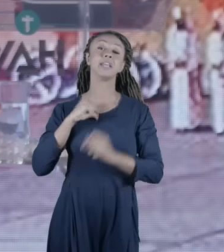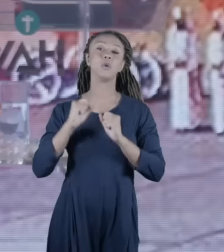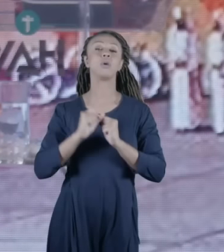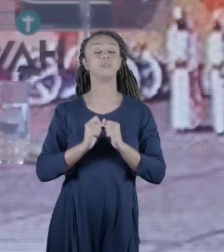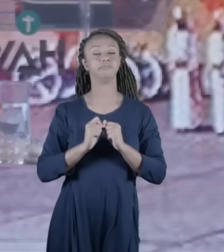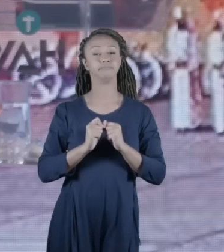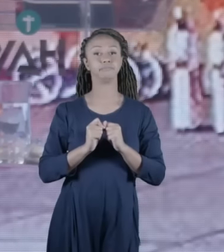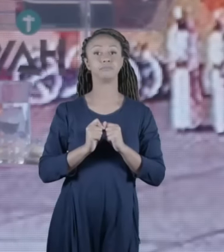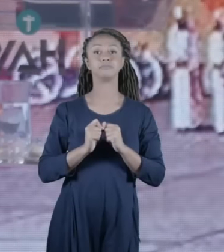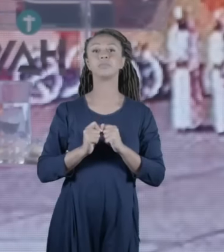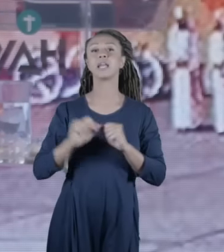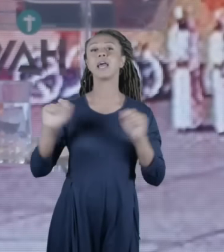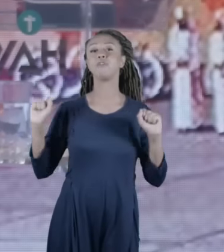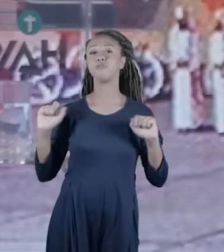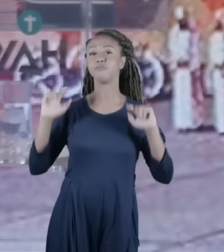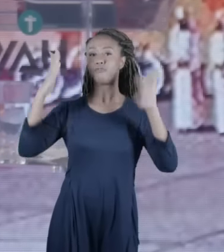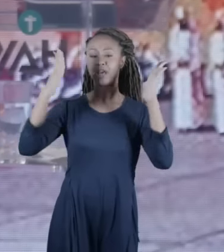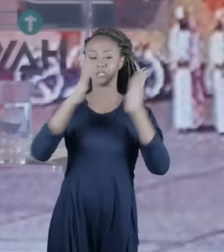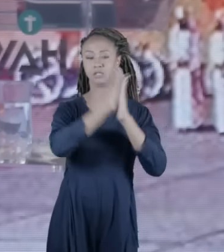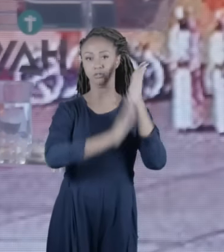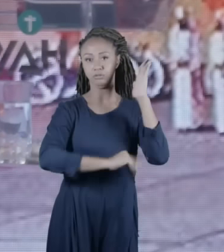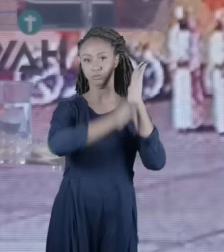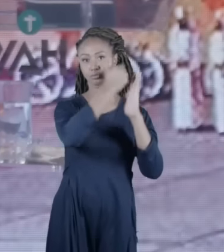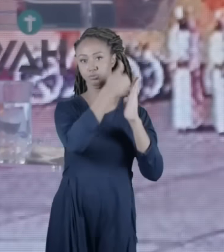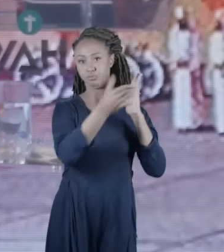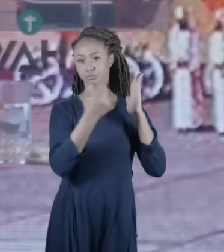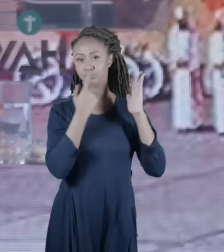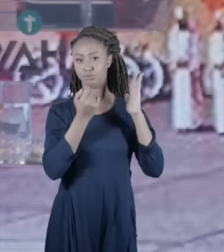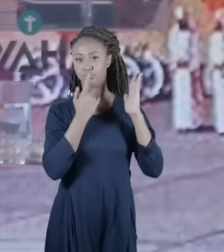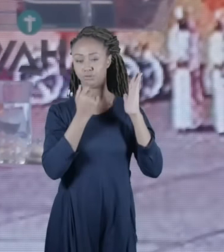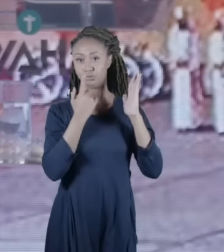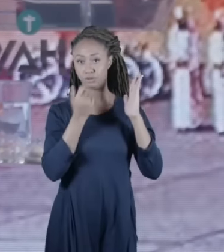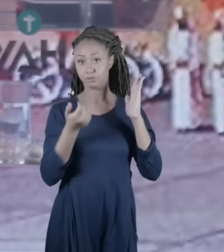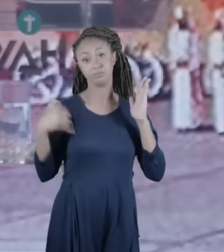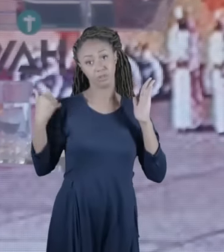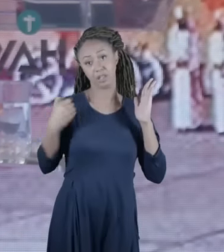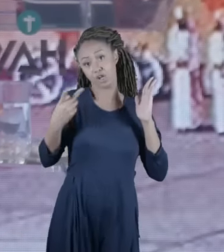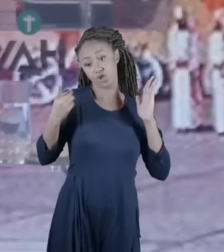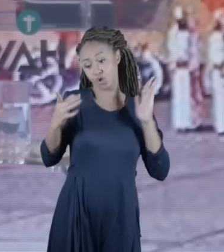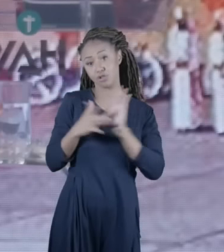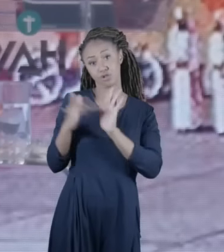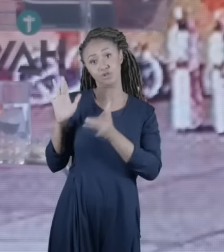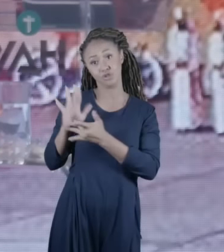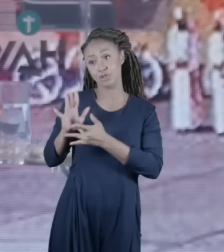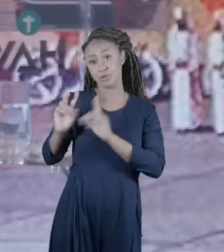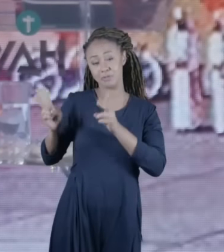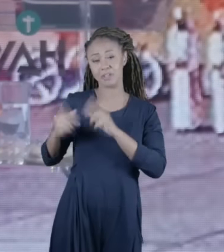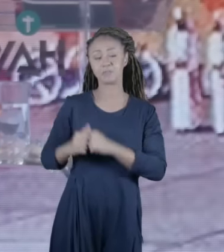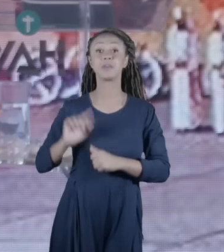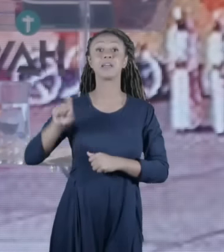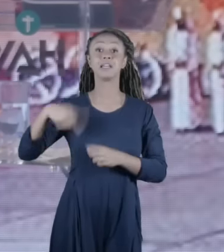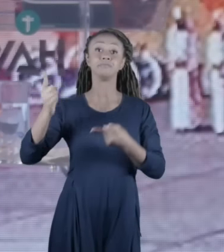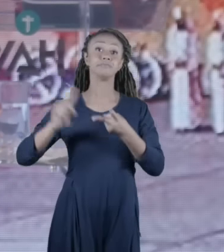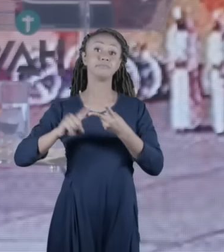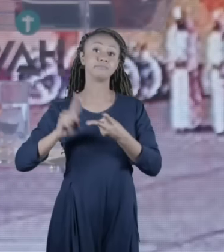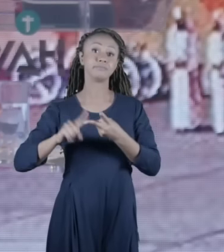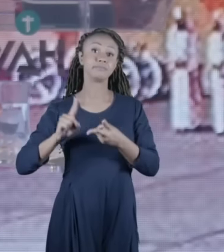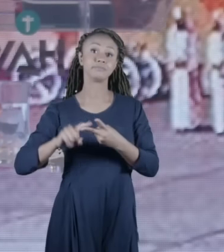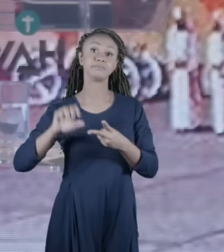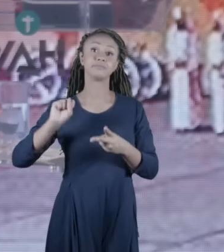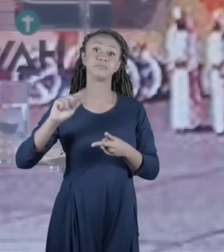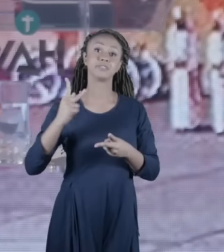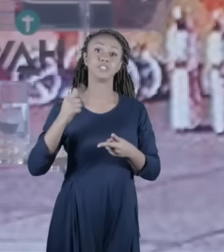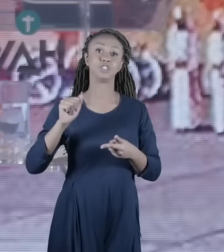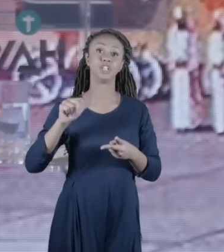Páscoa judaica por exemplo quando ele está com 12 anos ele estava subindo por causa da Páscoa judaica a segunda é Shavuot que é a